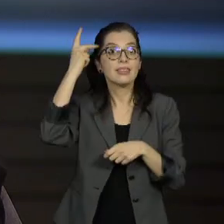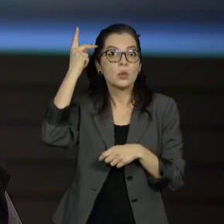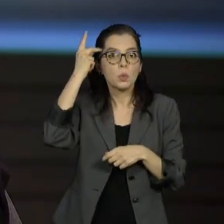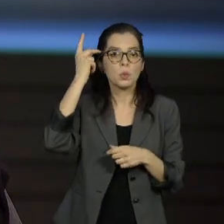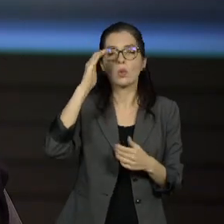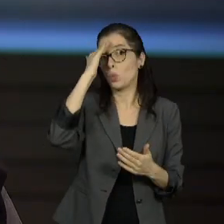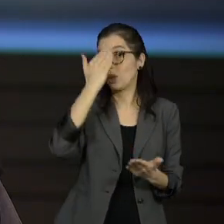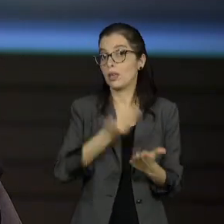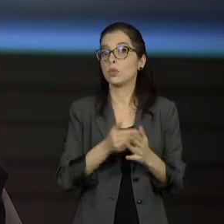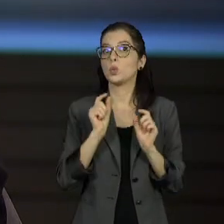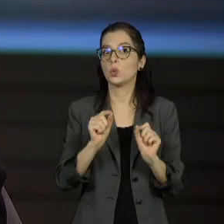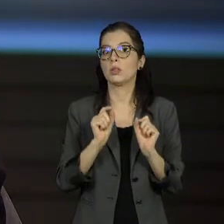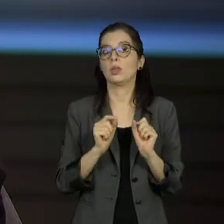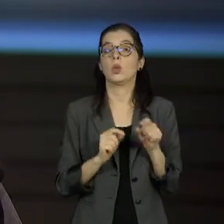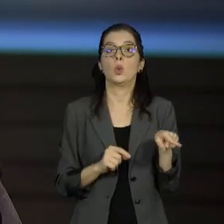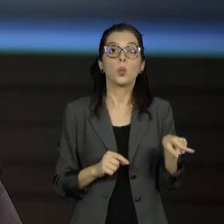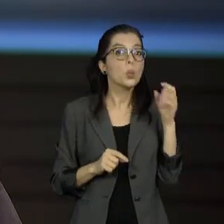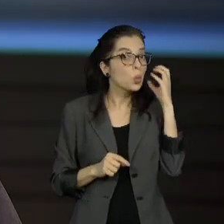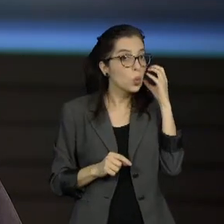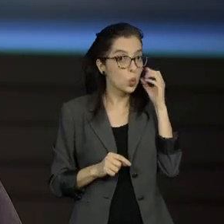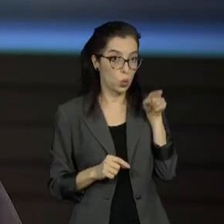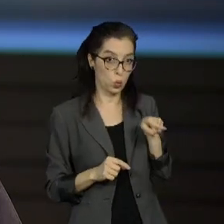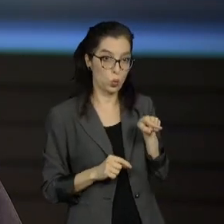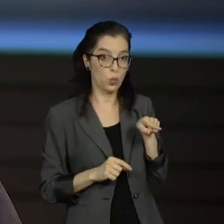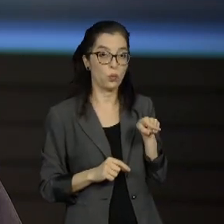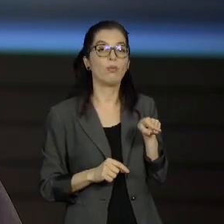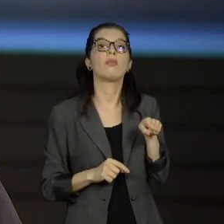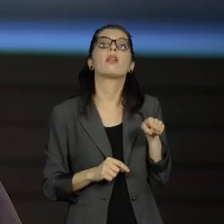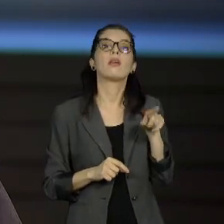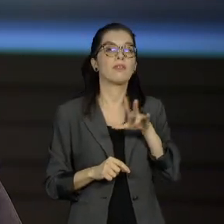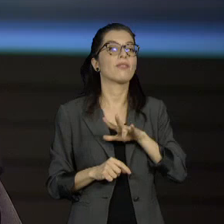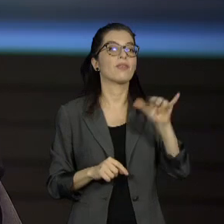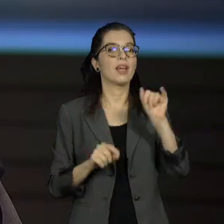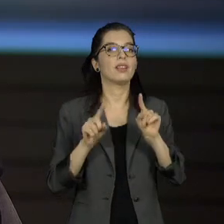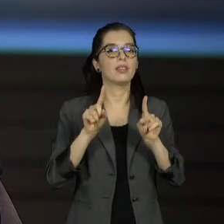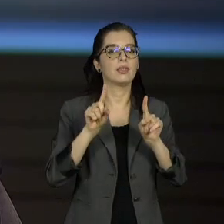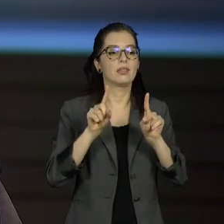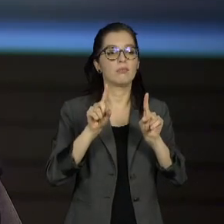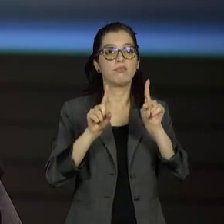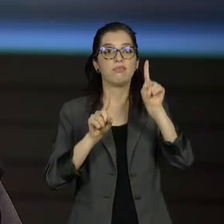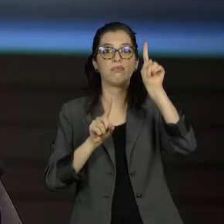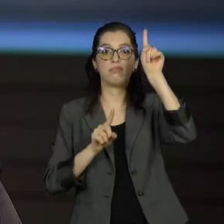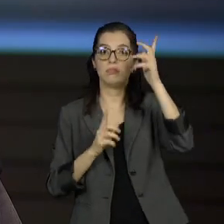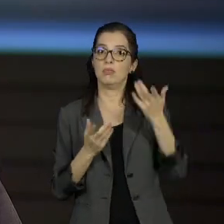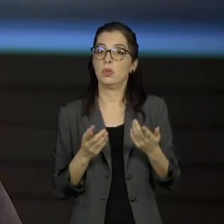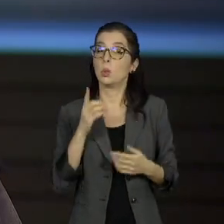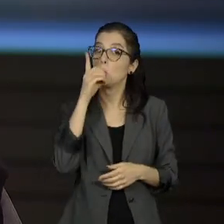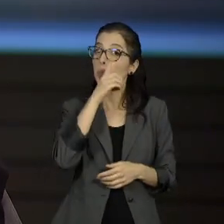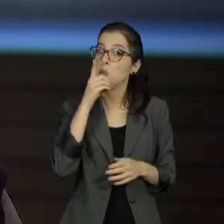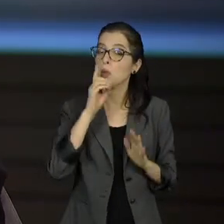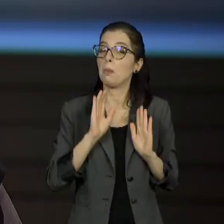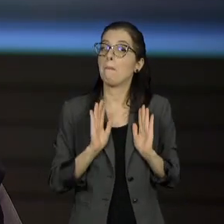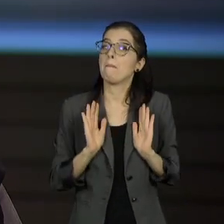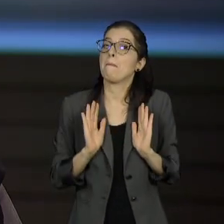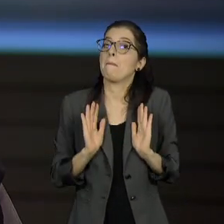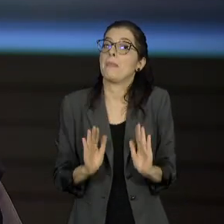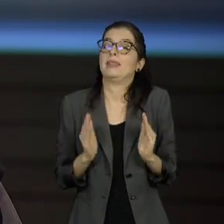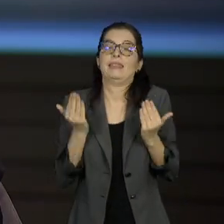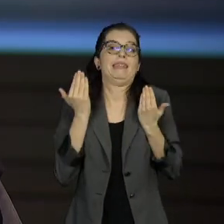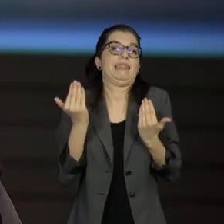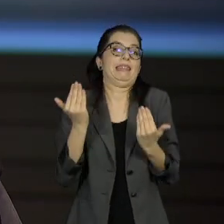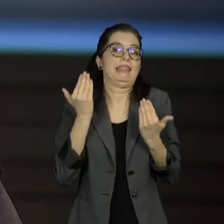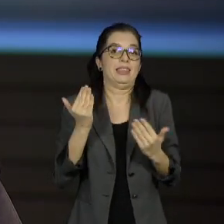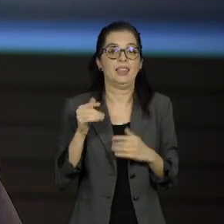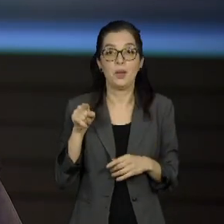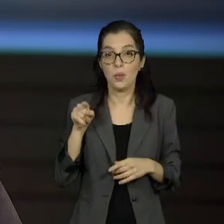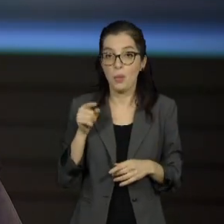tudo mais constante, ainda é o grande favorito para domingo. Mas o Guilherme Boulos sai gigante dessa eleição,